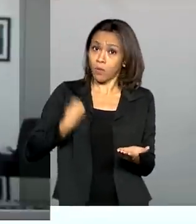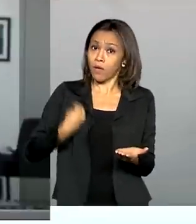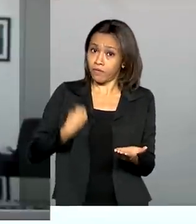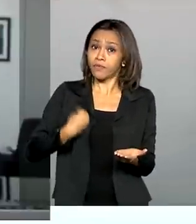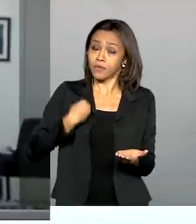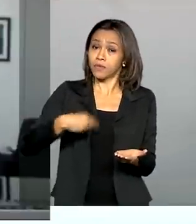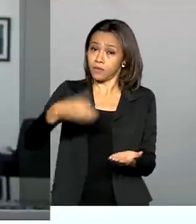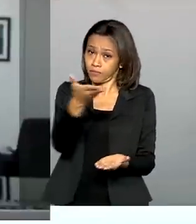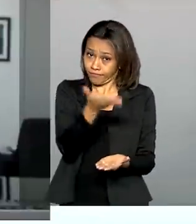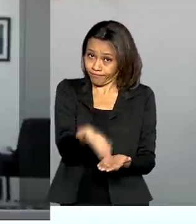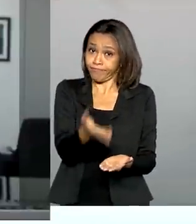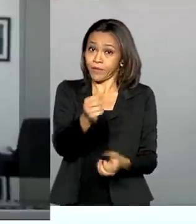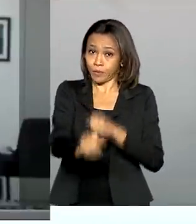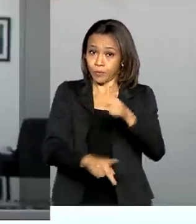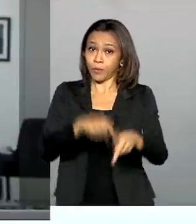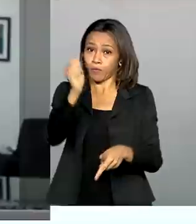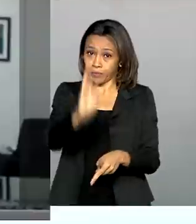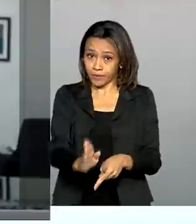povo brasileiro.